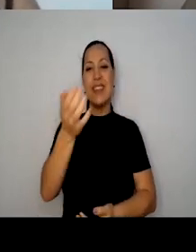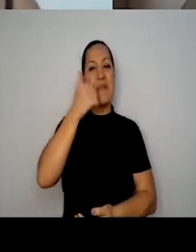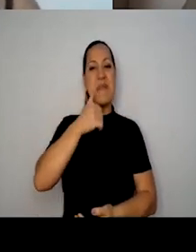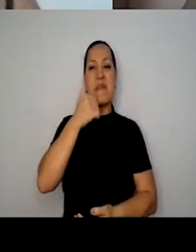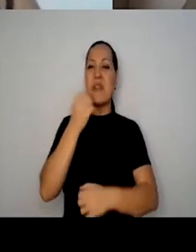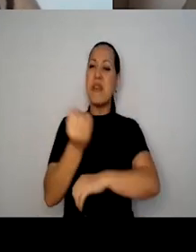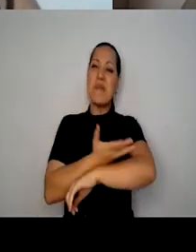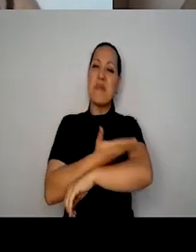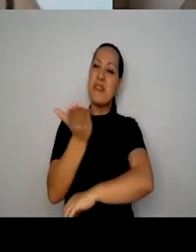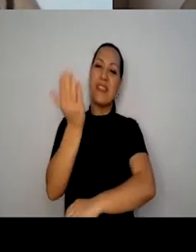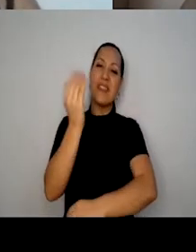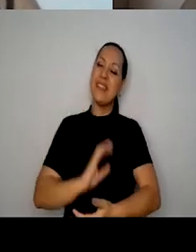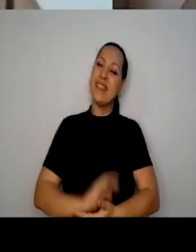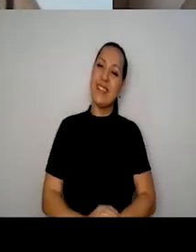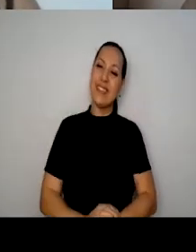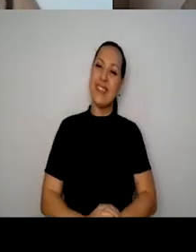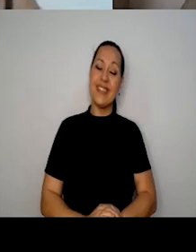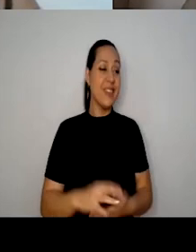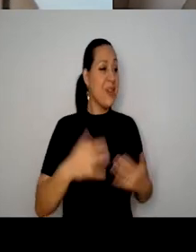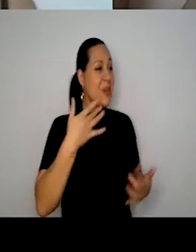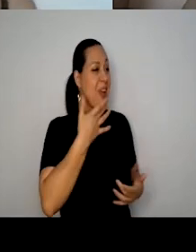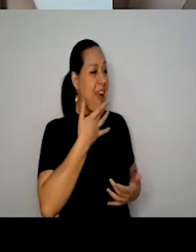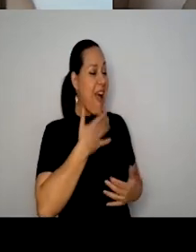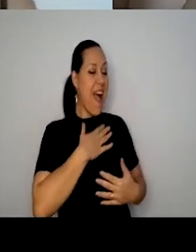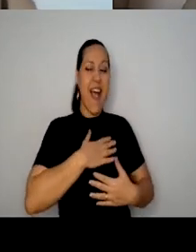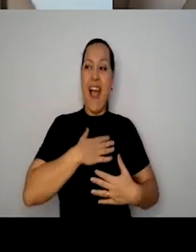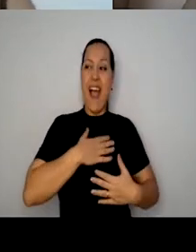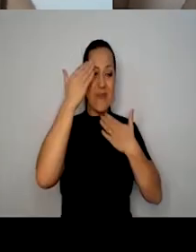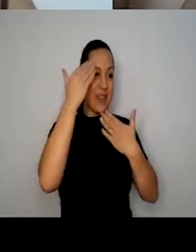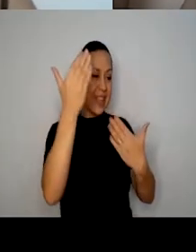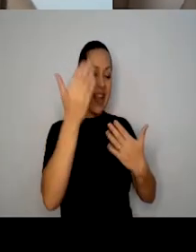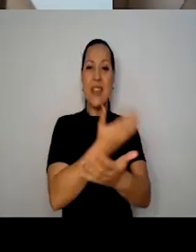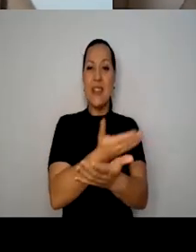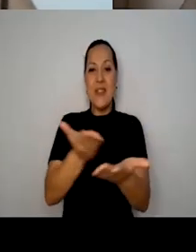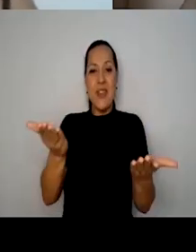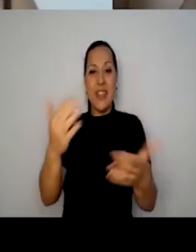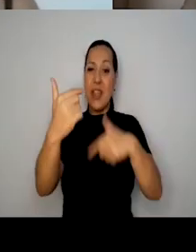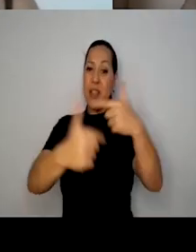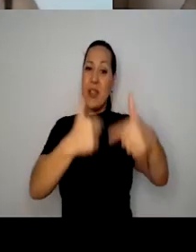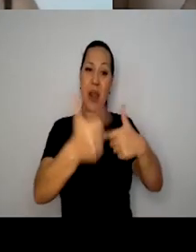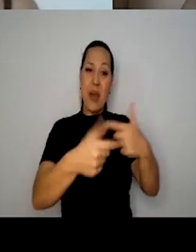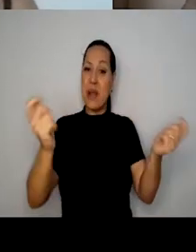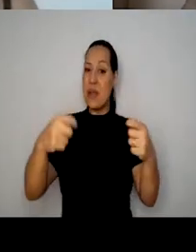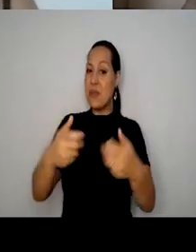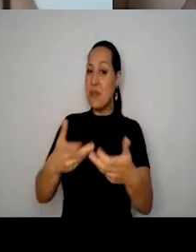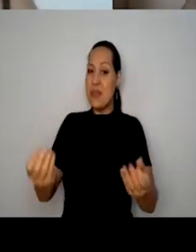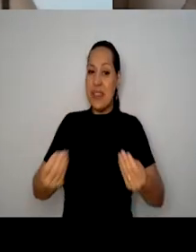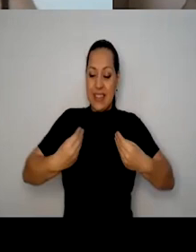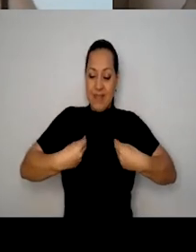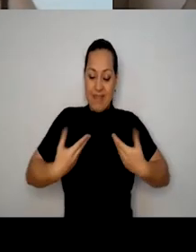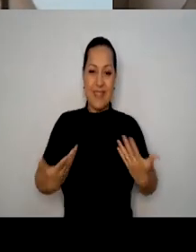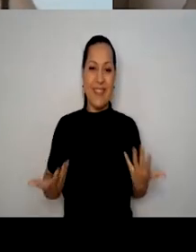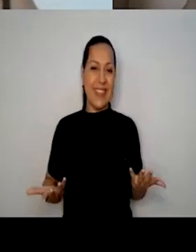você, que delícia, que delícia, vocês, esses trabalhos, essas possibilidades, me causa isso,